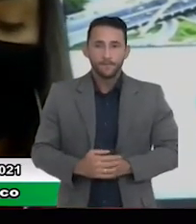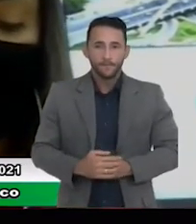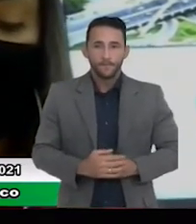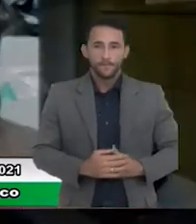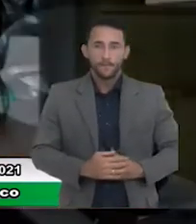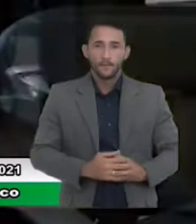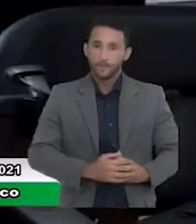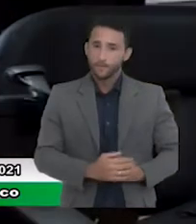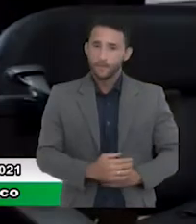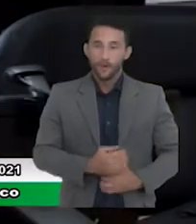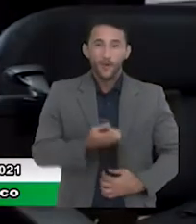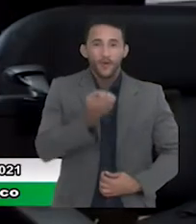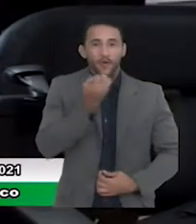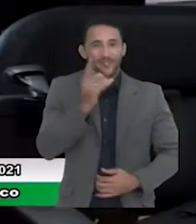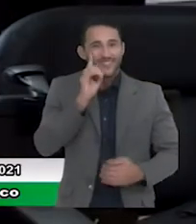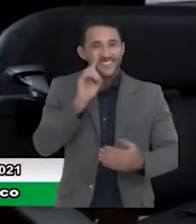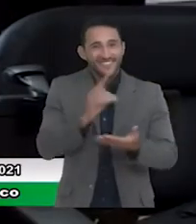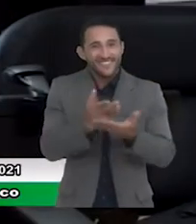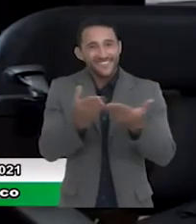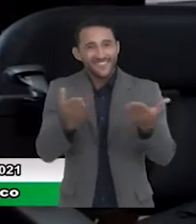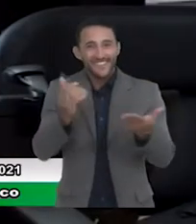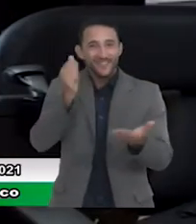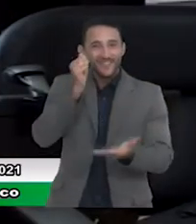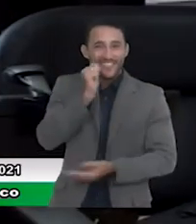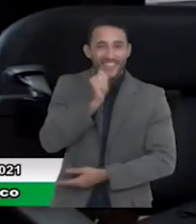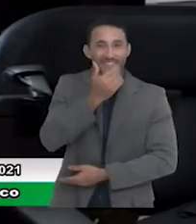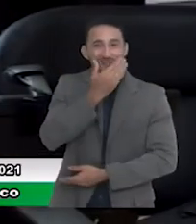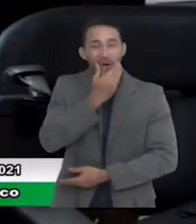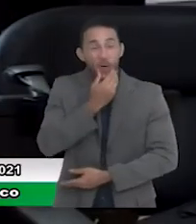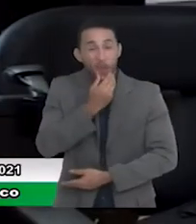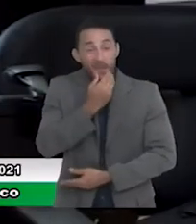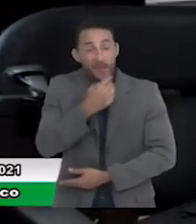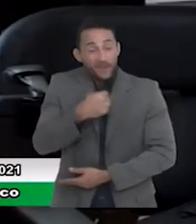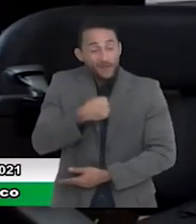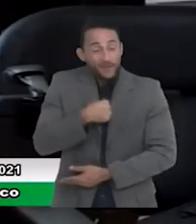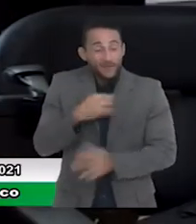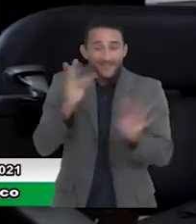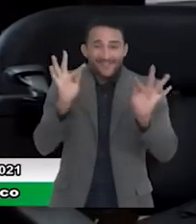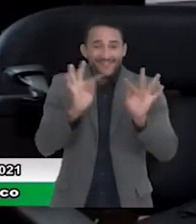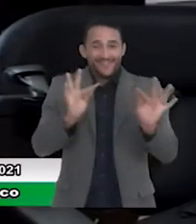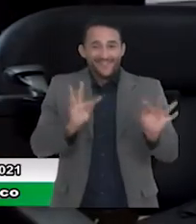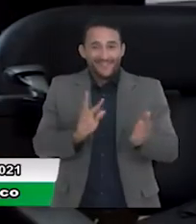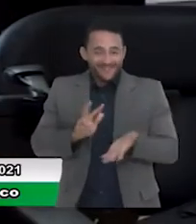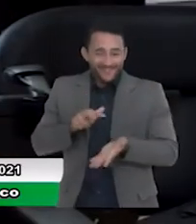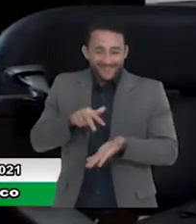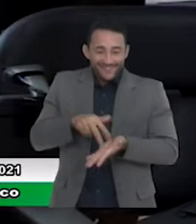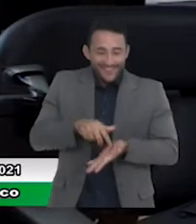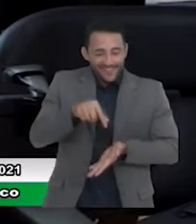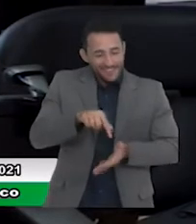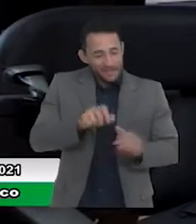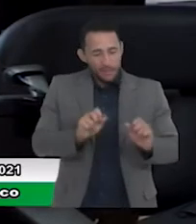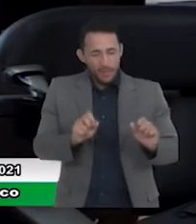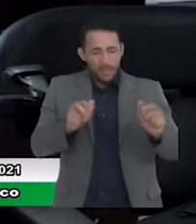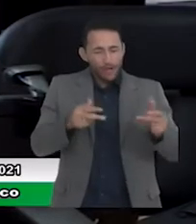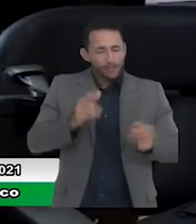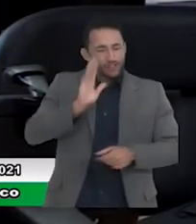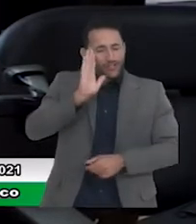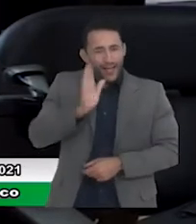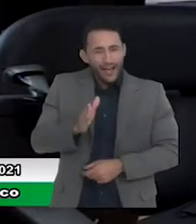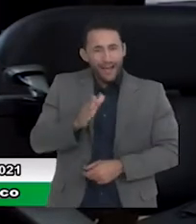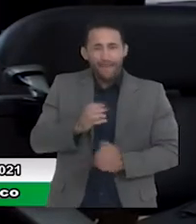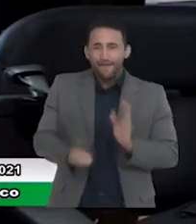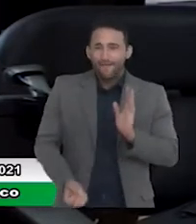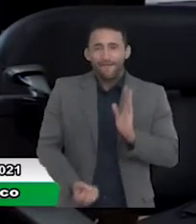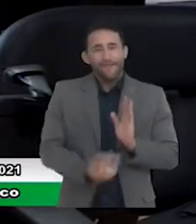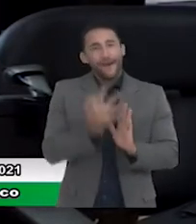Bom dia a todas e todas. Para mim é uma alegria sempre vir a essa casa. Já estive presente em muitas